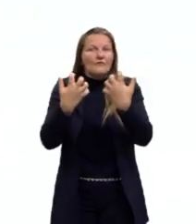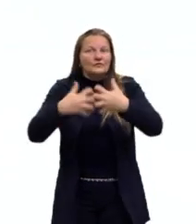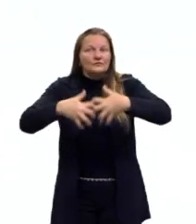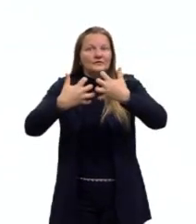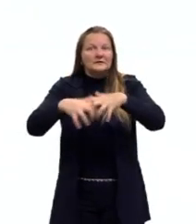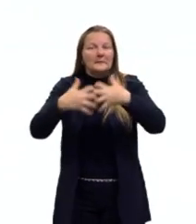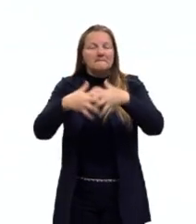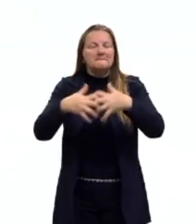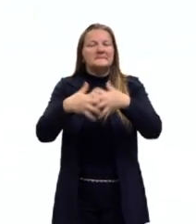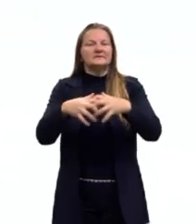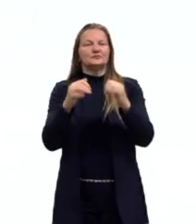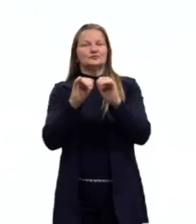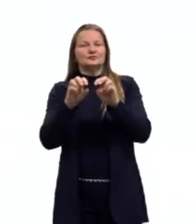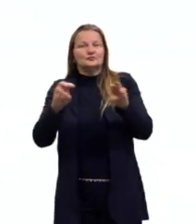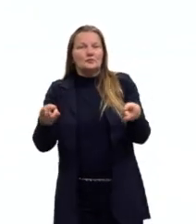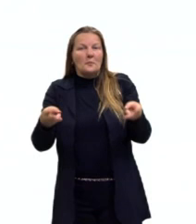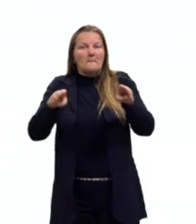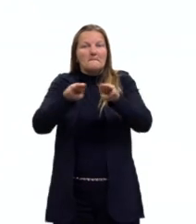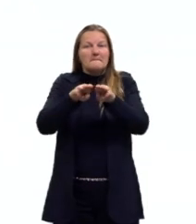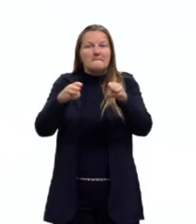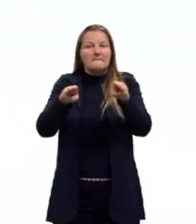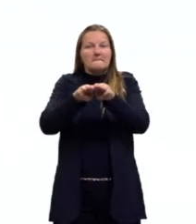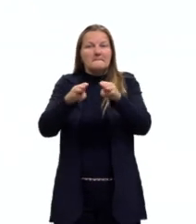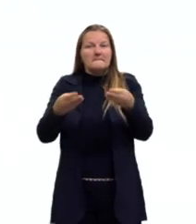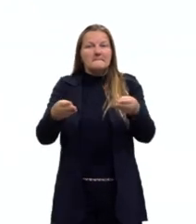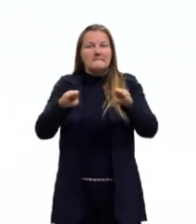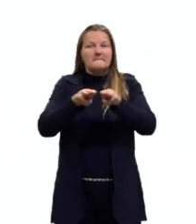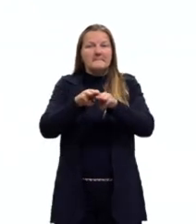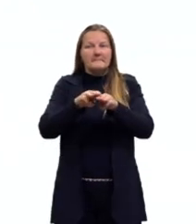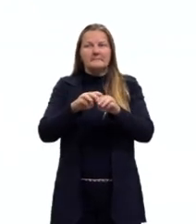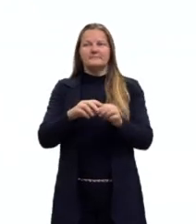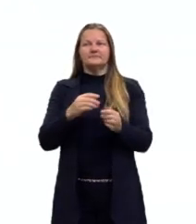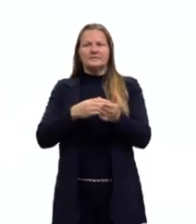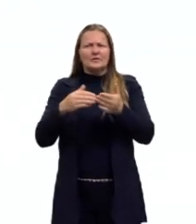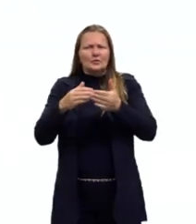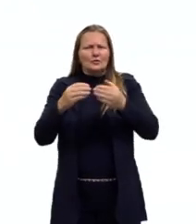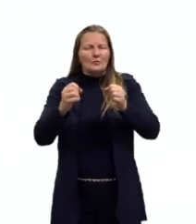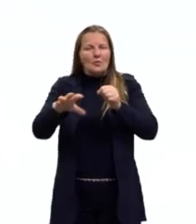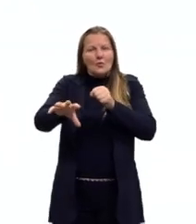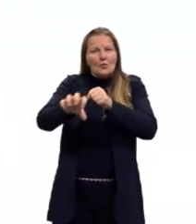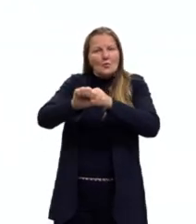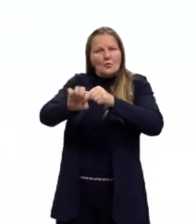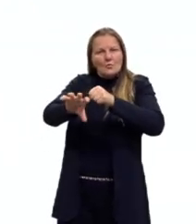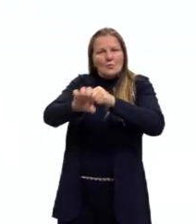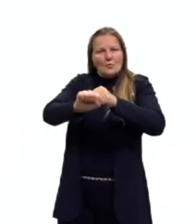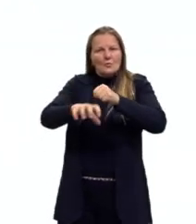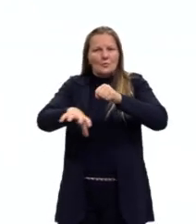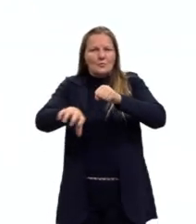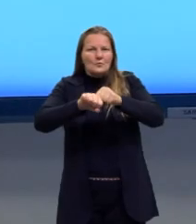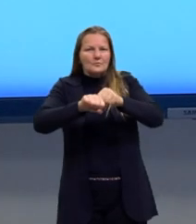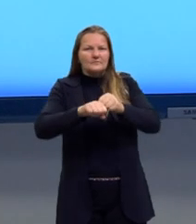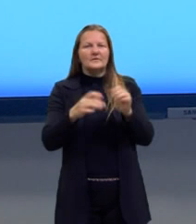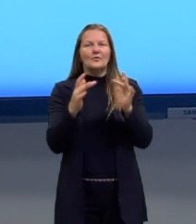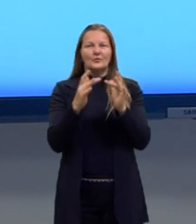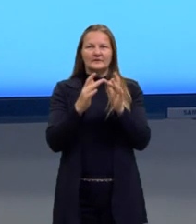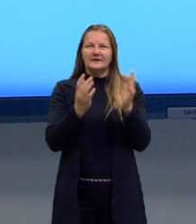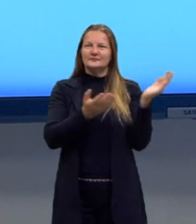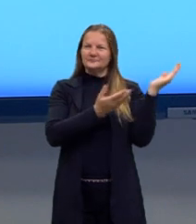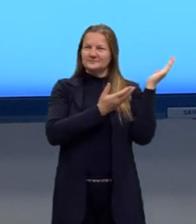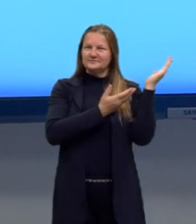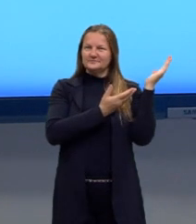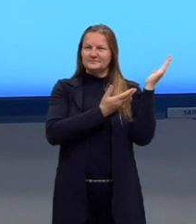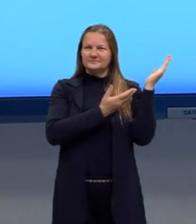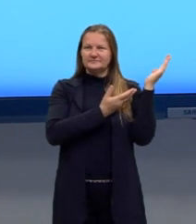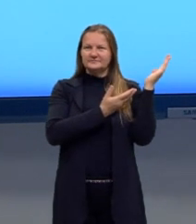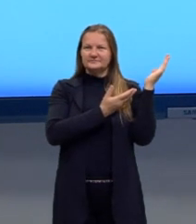continuar falando mais um pouquinho sobre os imãs especificamente. Certo? Aqui tem os meus contatos, se vocês quiserem